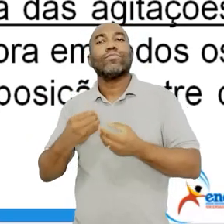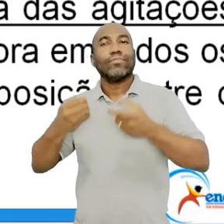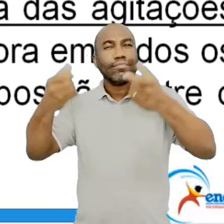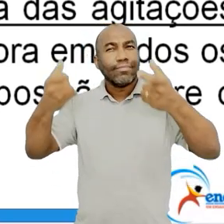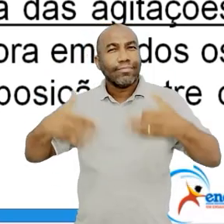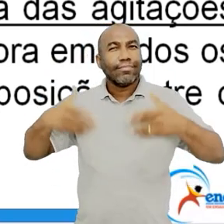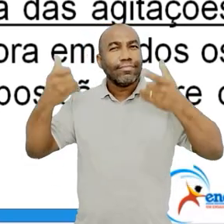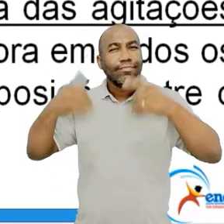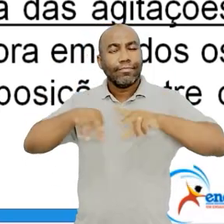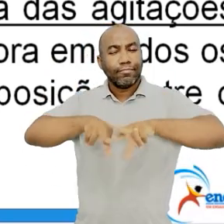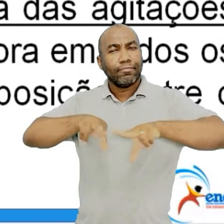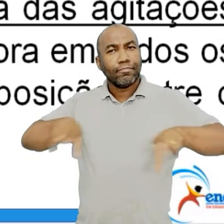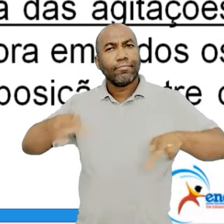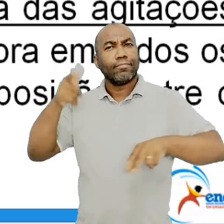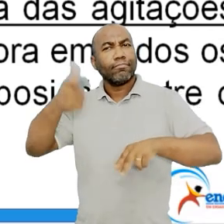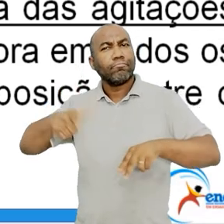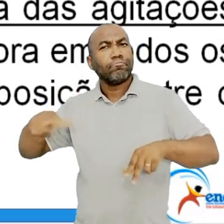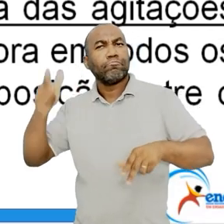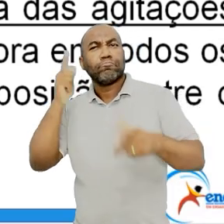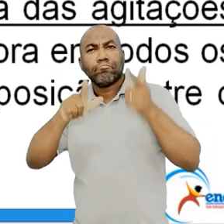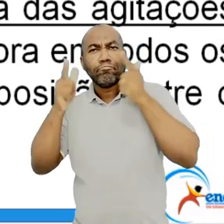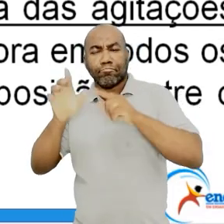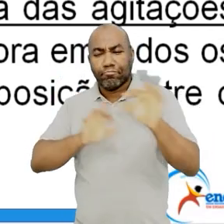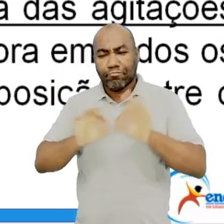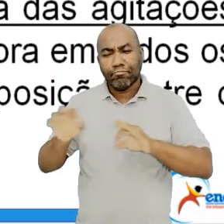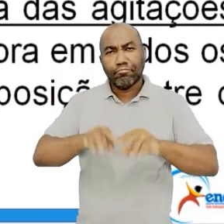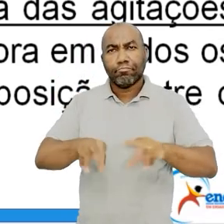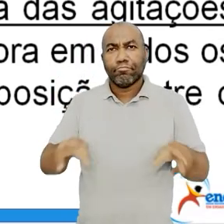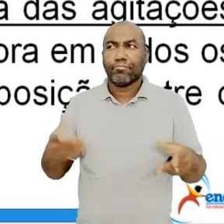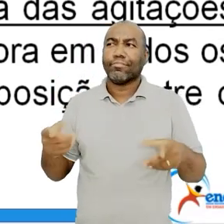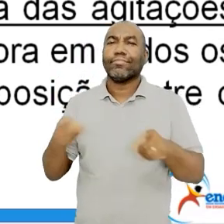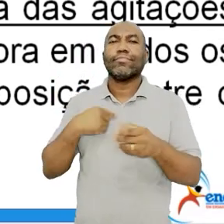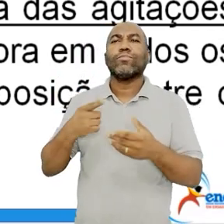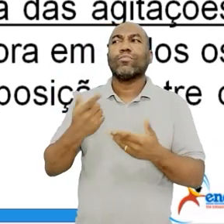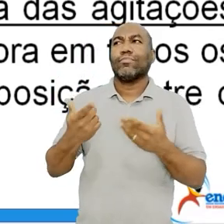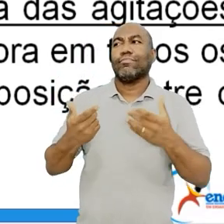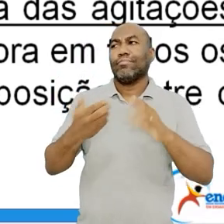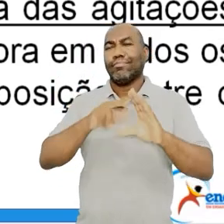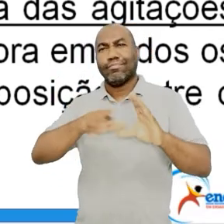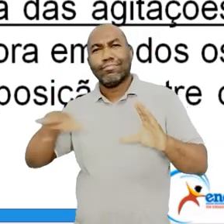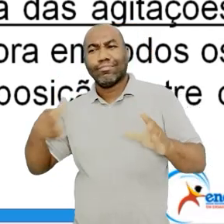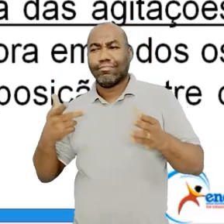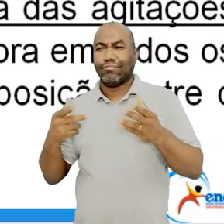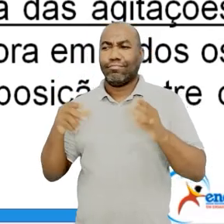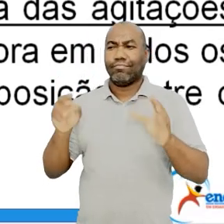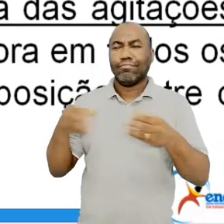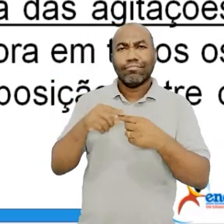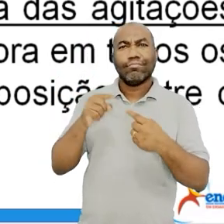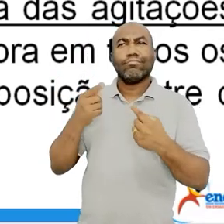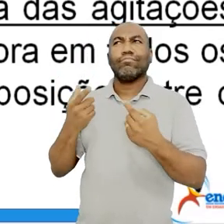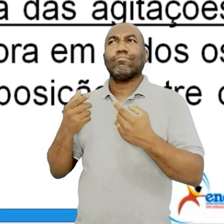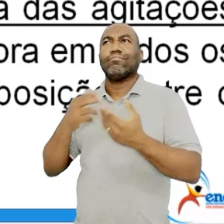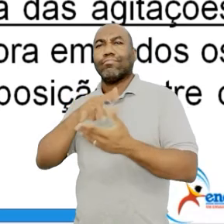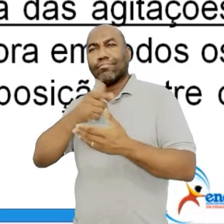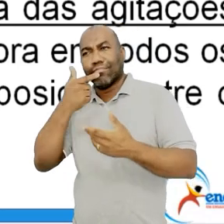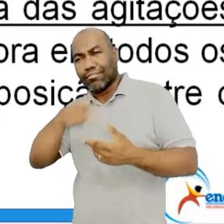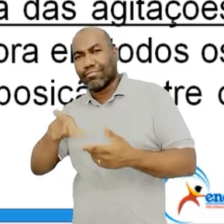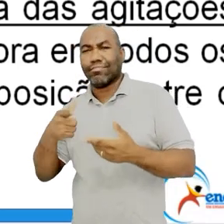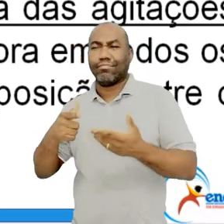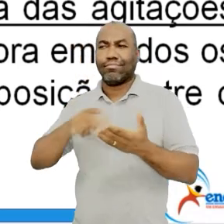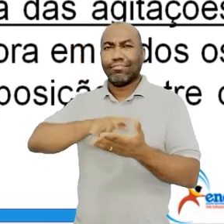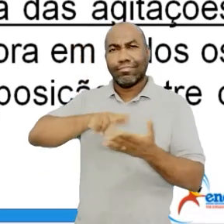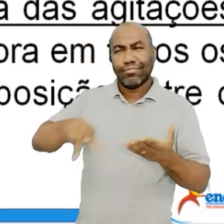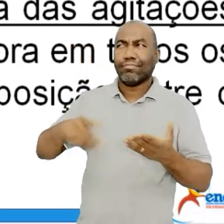portas para outras. Ela vai tentar inovar desde o gráfico, as questões de publicidade, linguagem, tá bom?